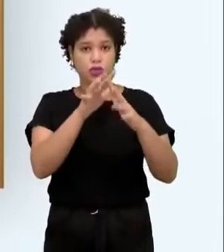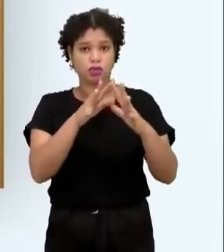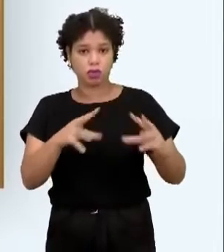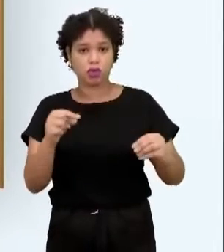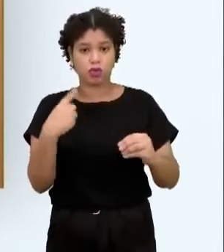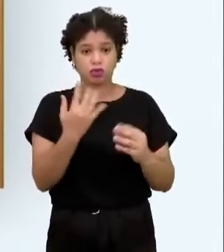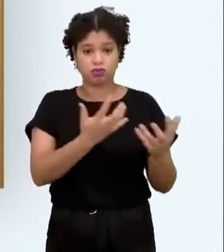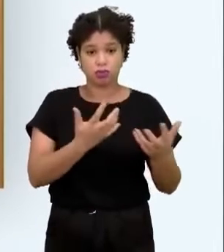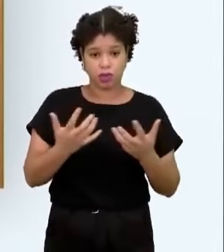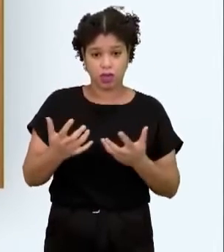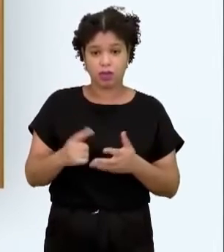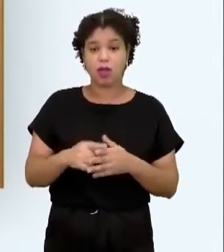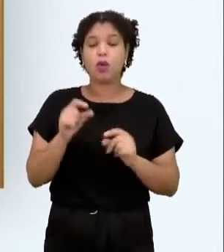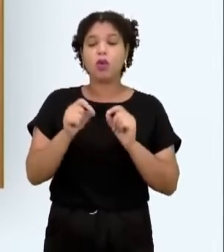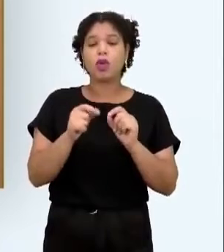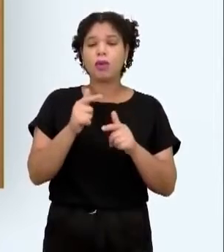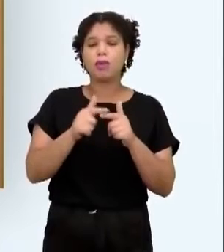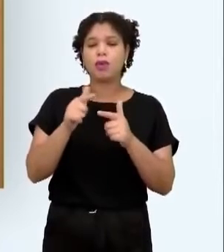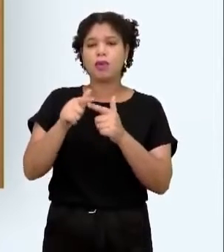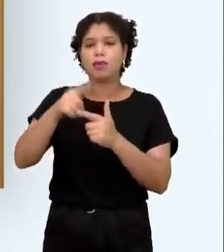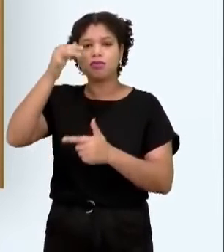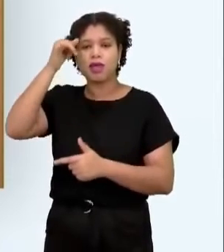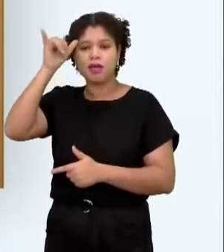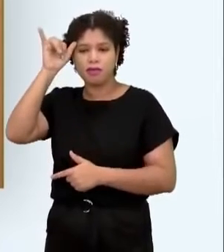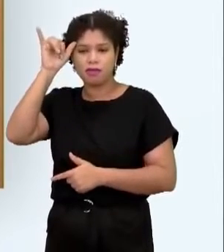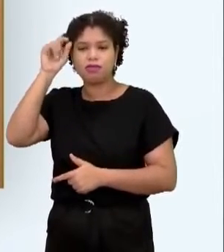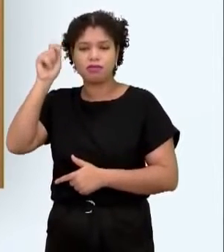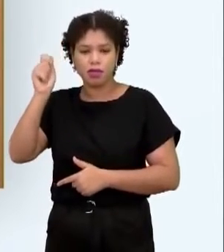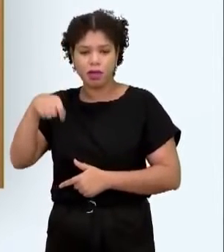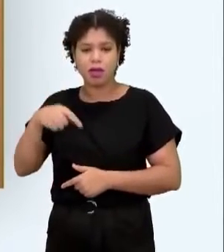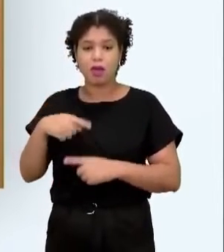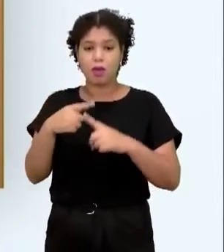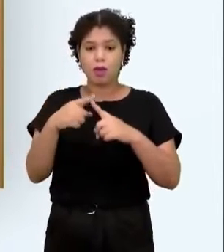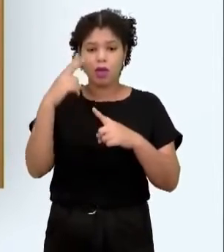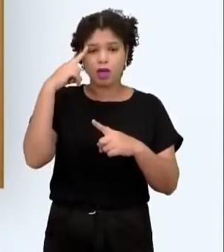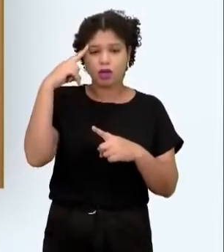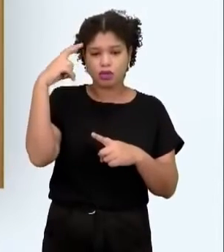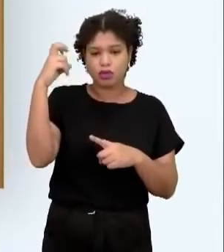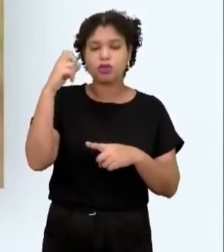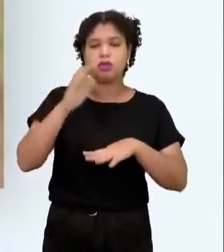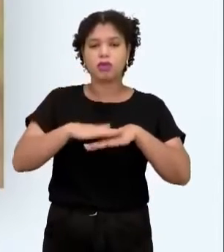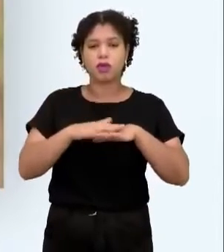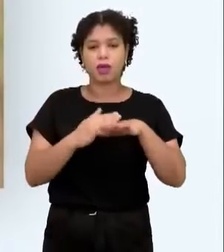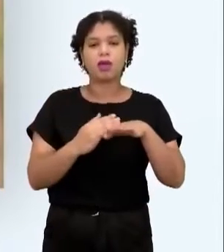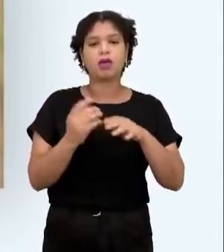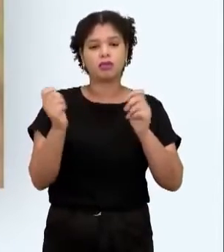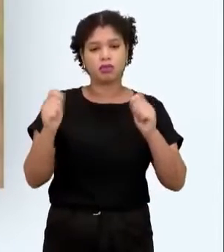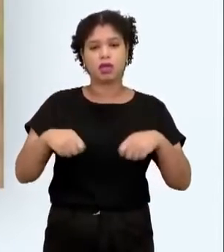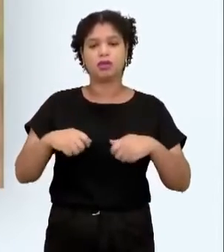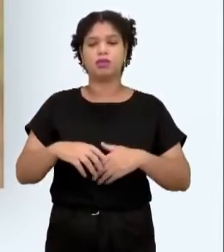problem, and moving towards climate-smart agriculture will give us that direction. We believe that can be done.